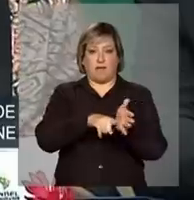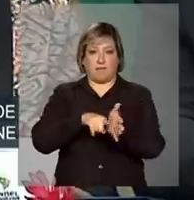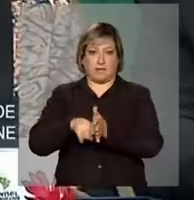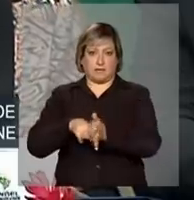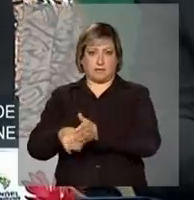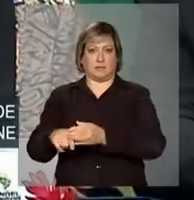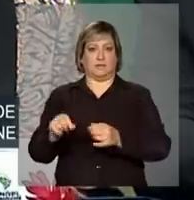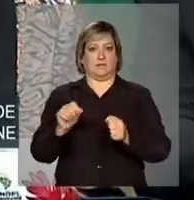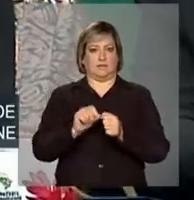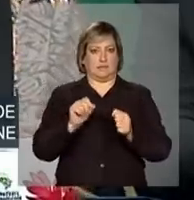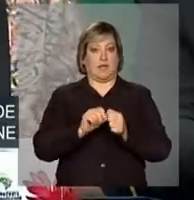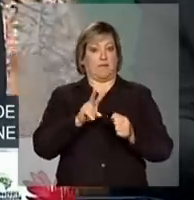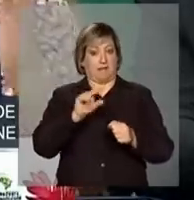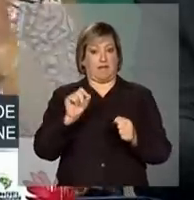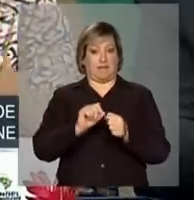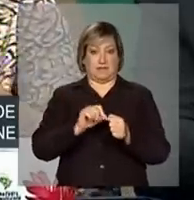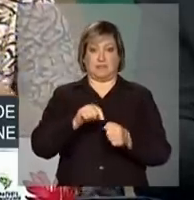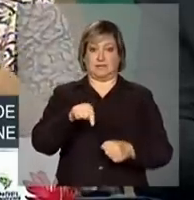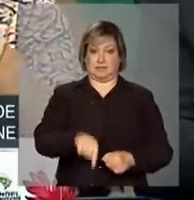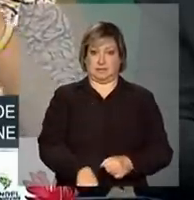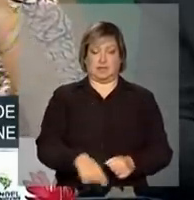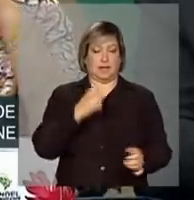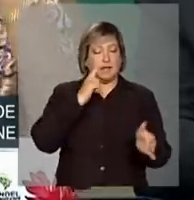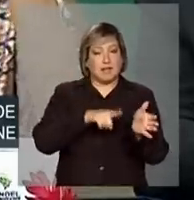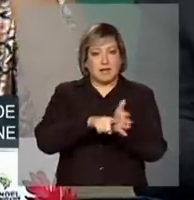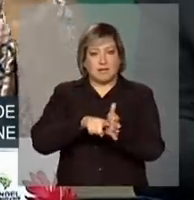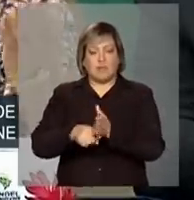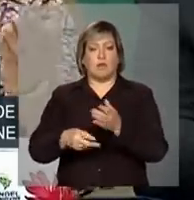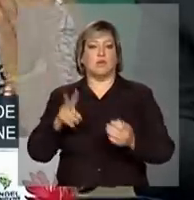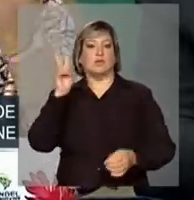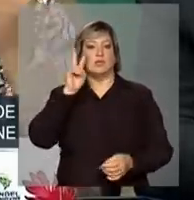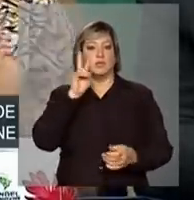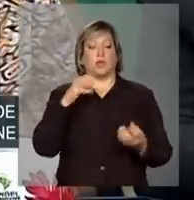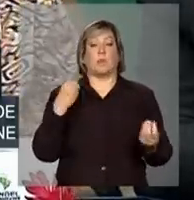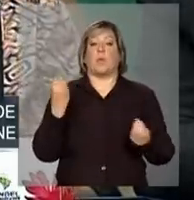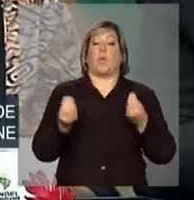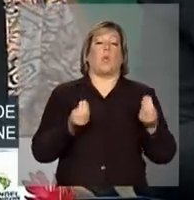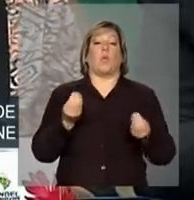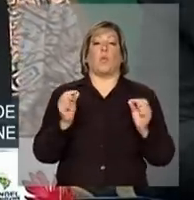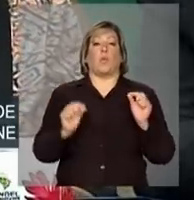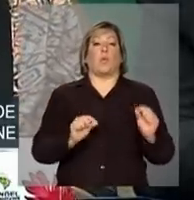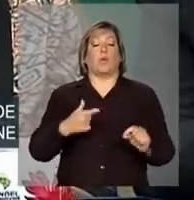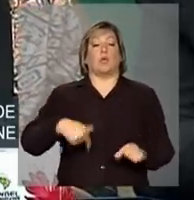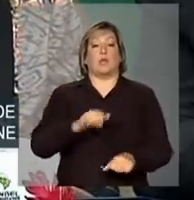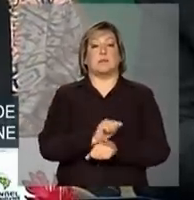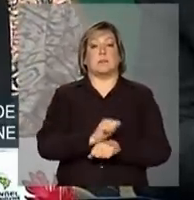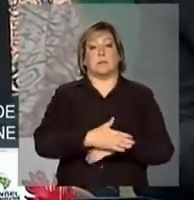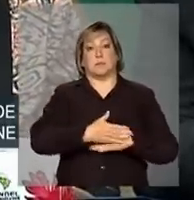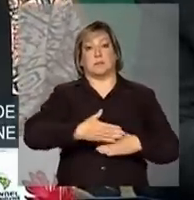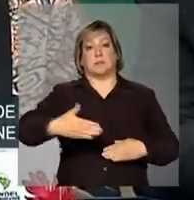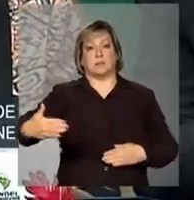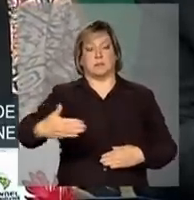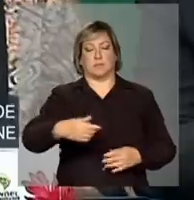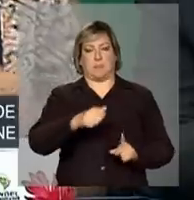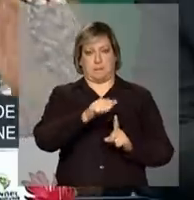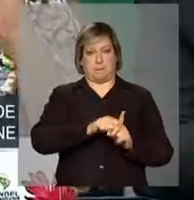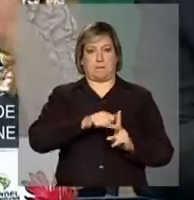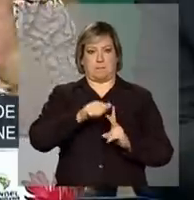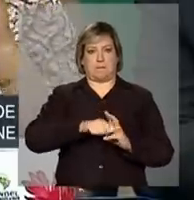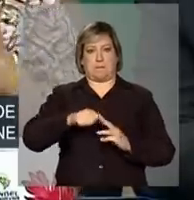feita a avaliação aqui sobre as perspectivas para os próximos meses,